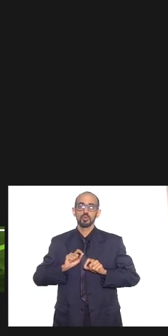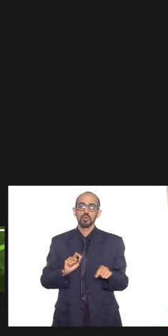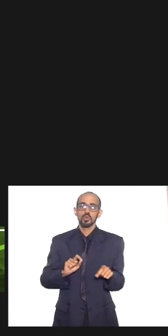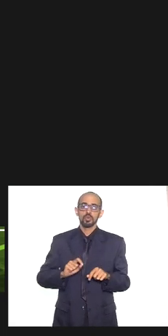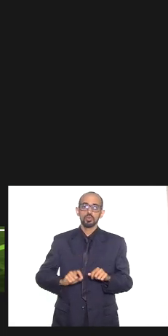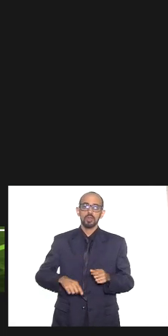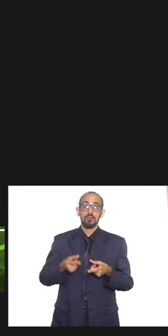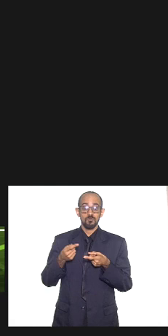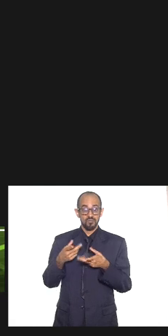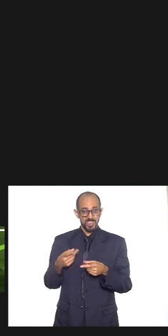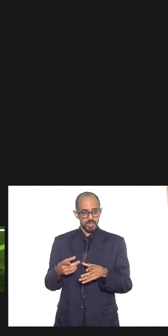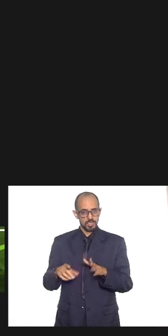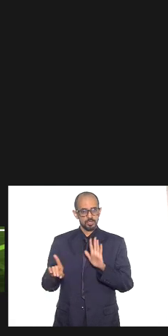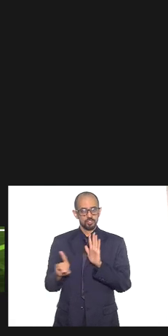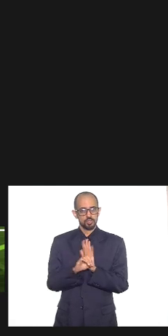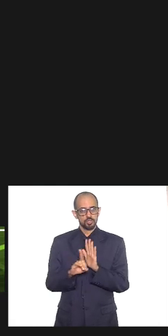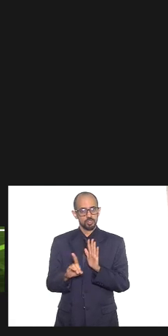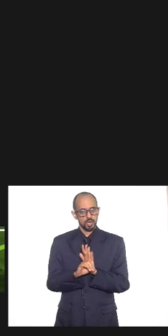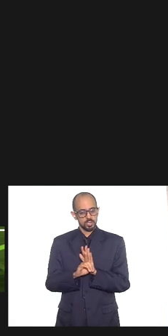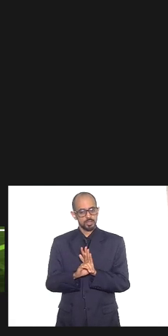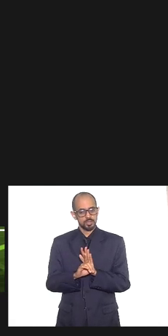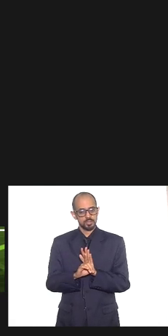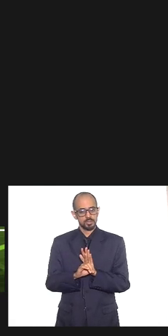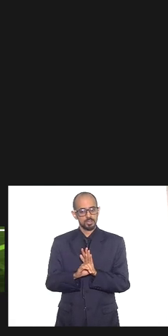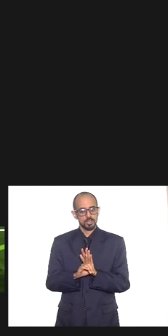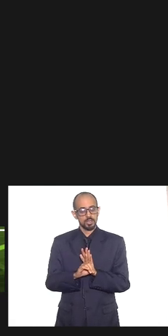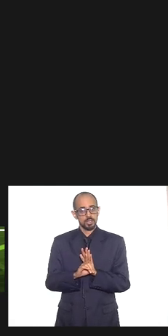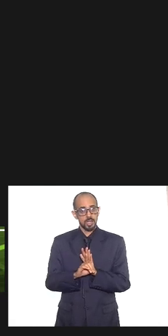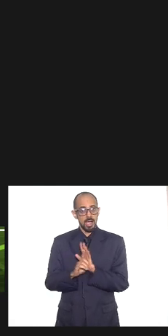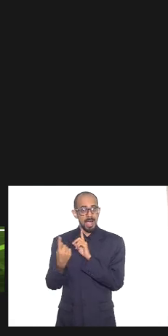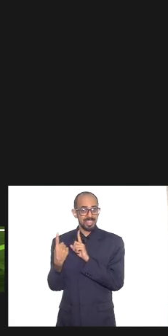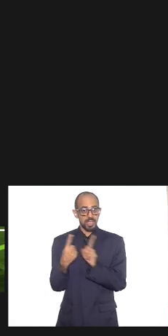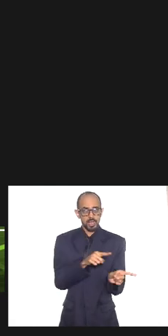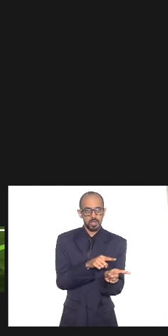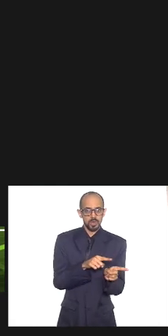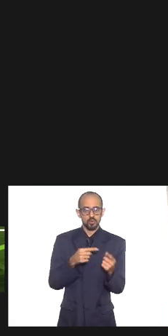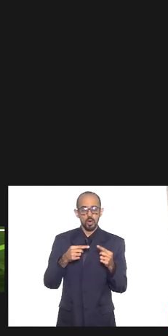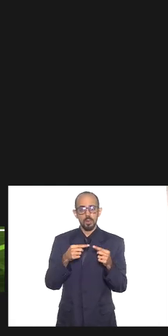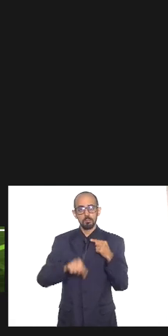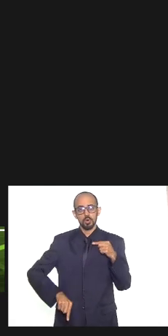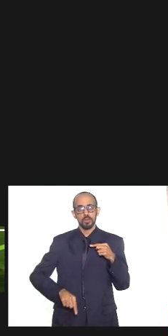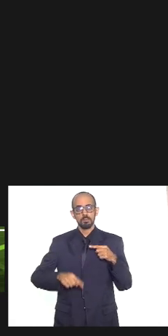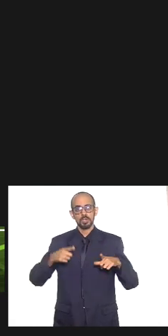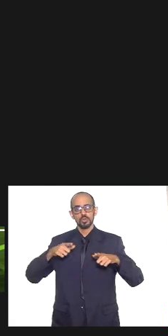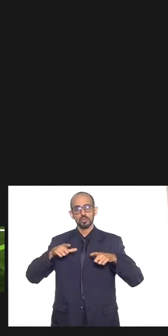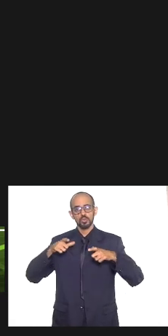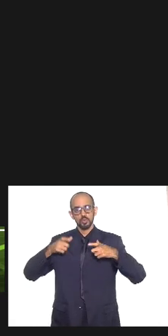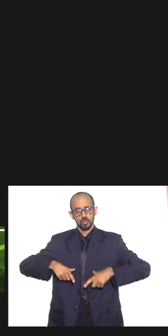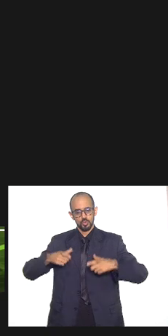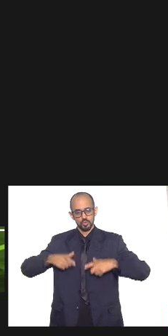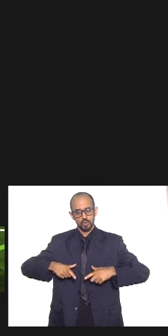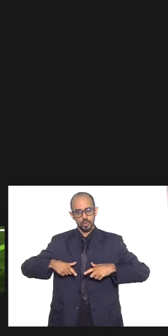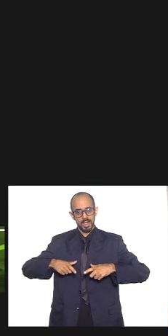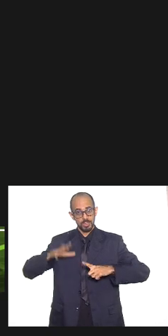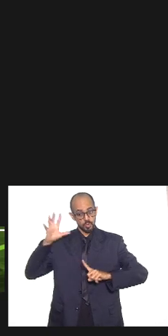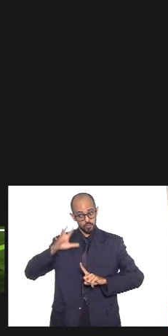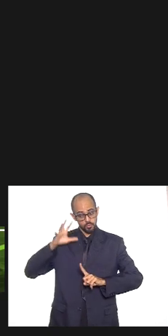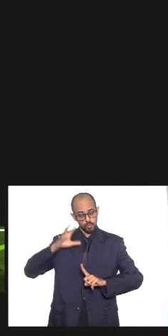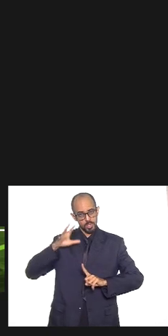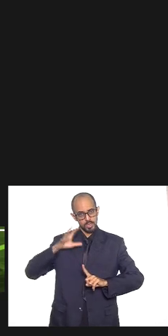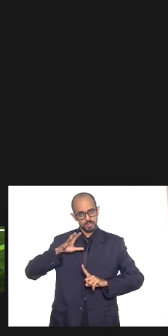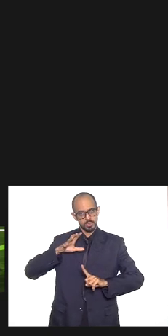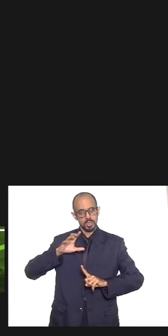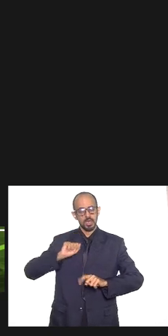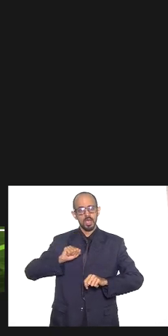tráfico atacando e proibindo nas áreas de sua influência a